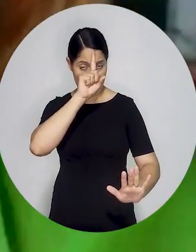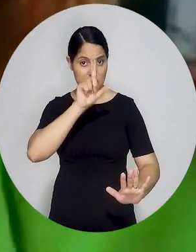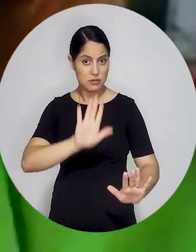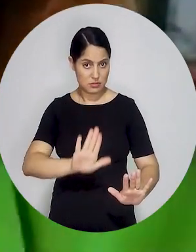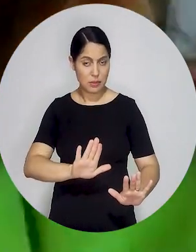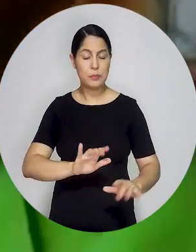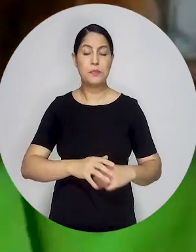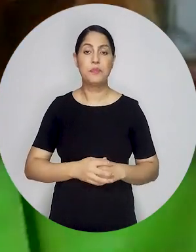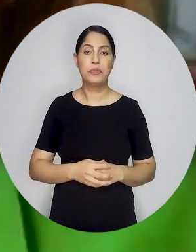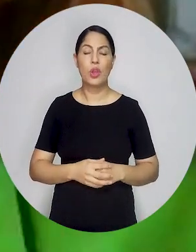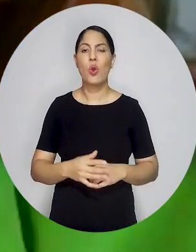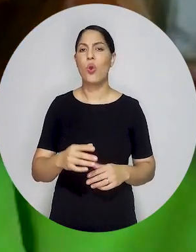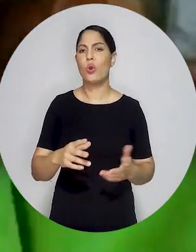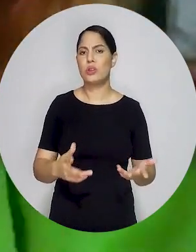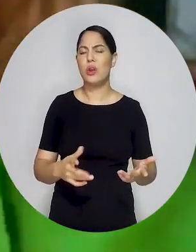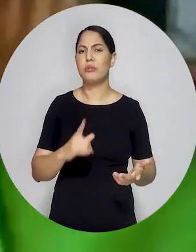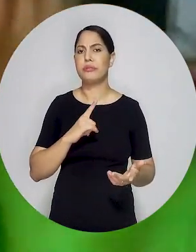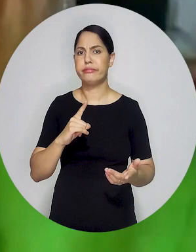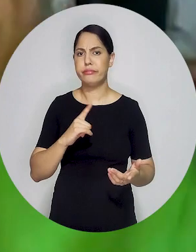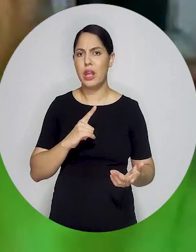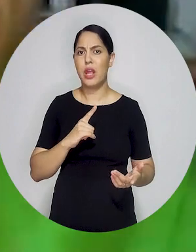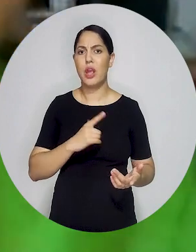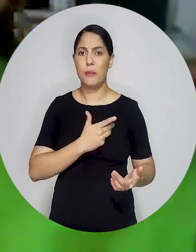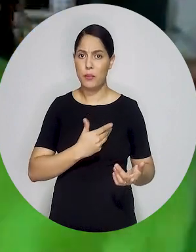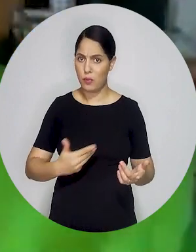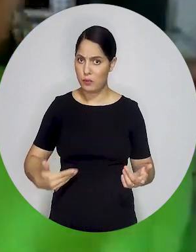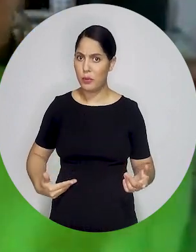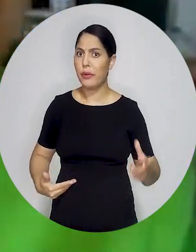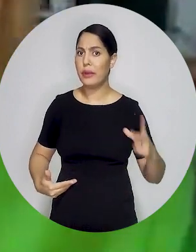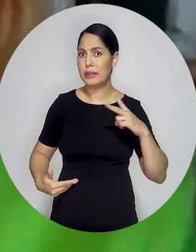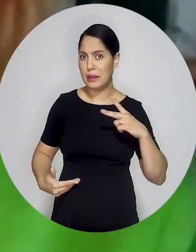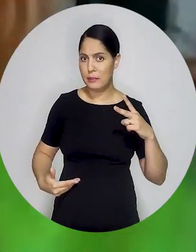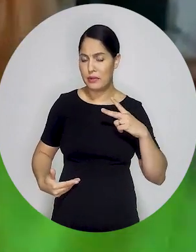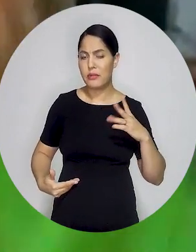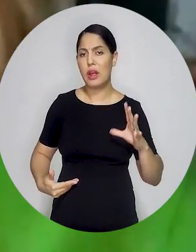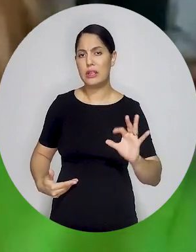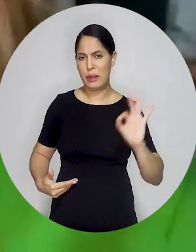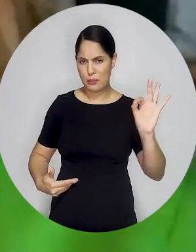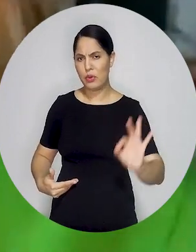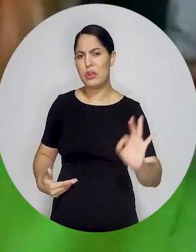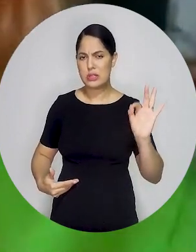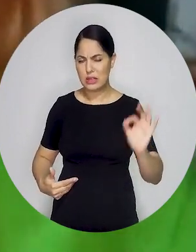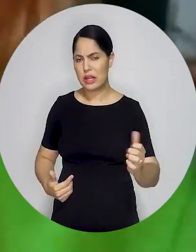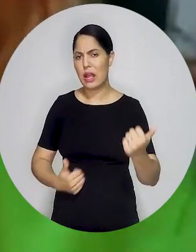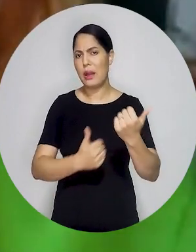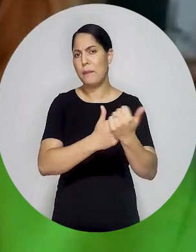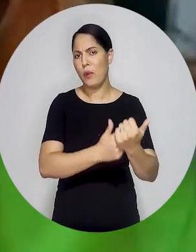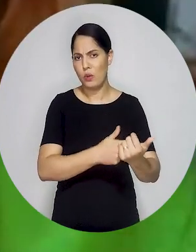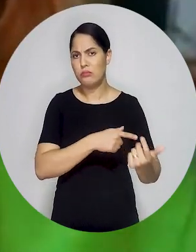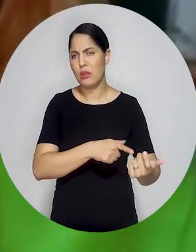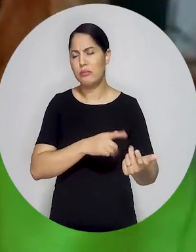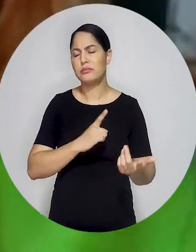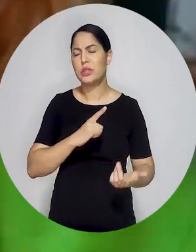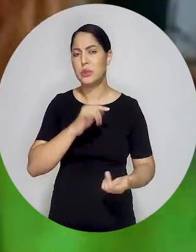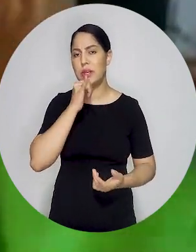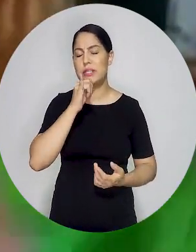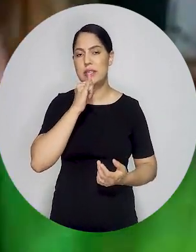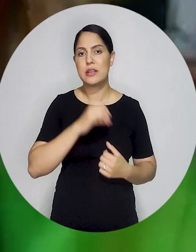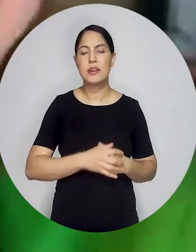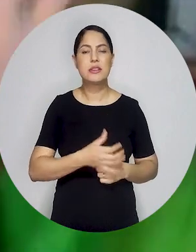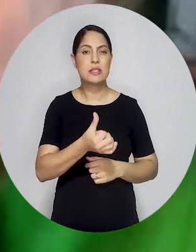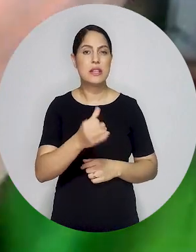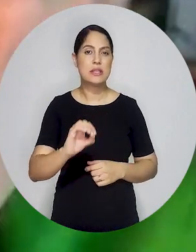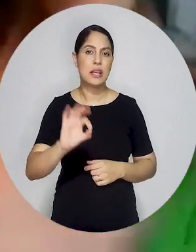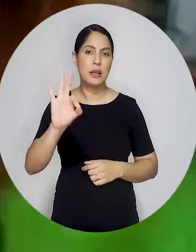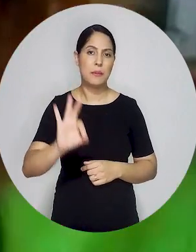hospitais que atendem SUS. Hospitais públicos, hospitais privados que atendem SUS. Então, teria essa porcentagem.